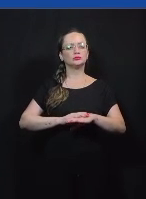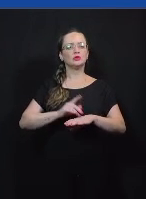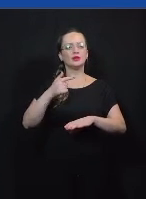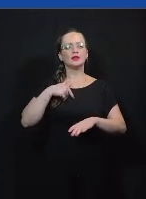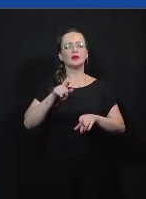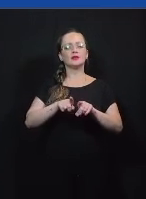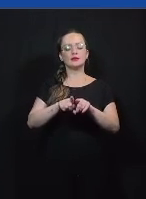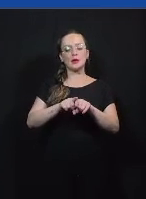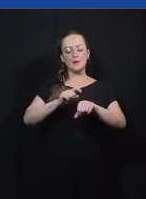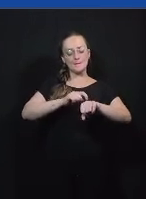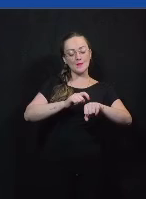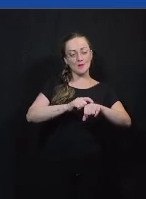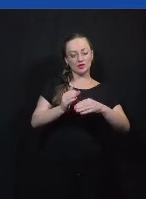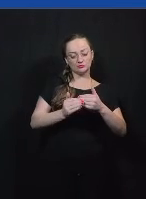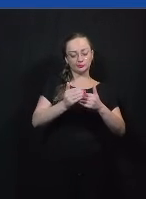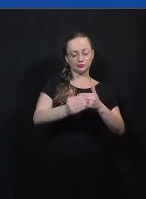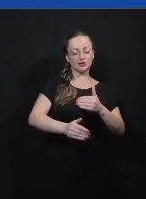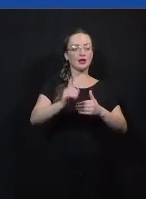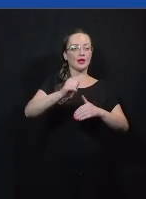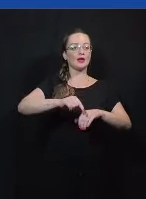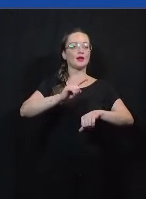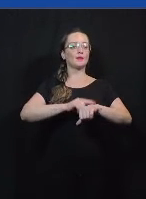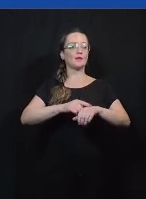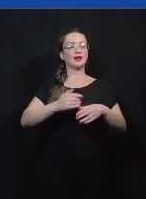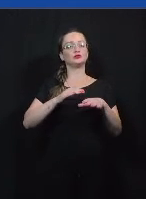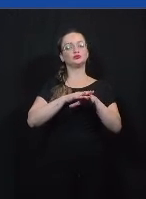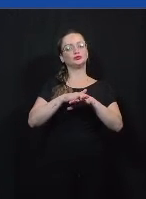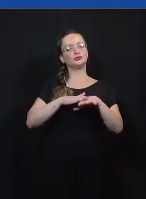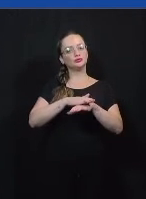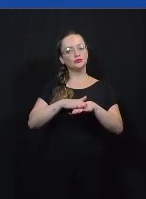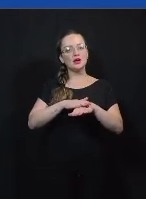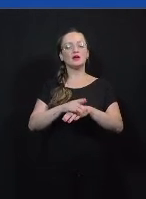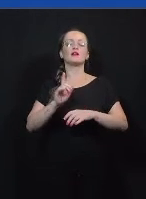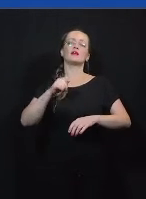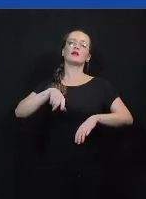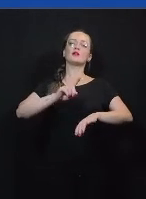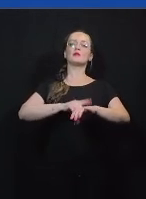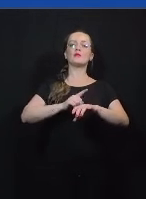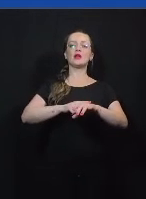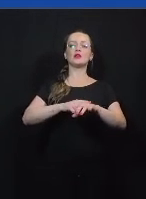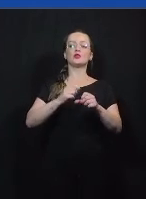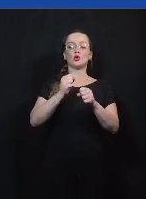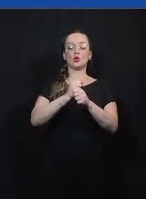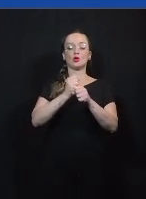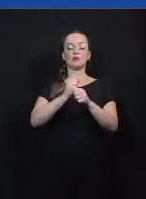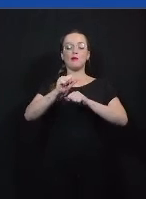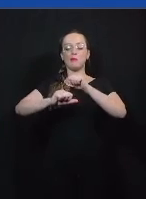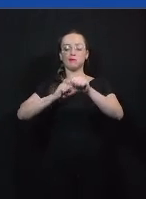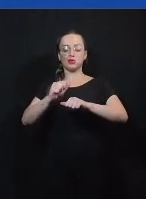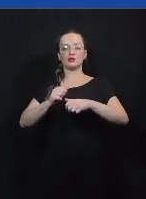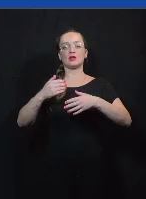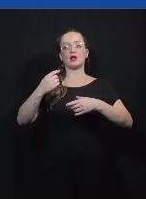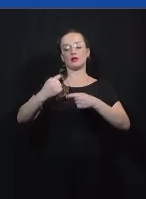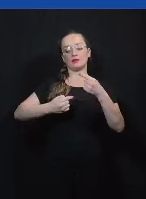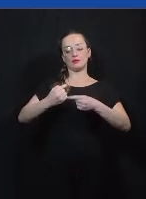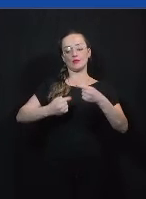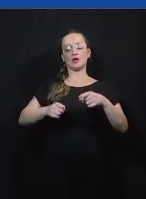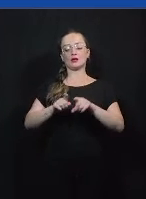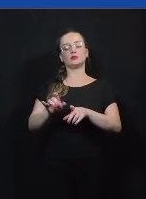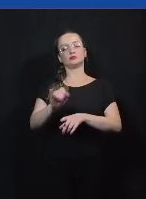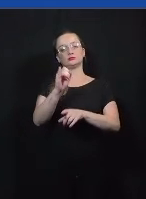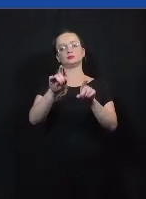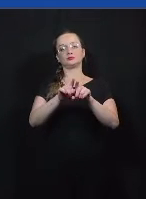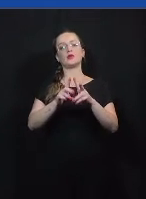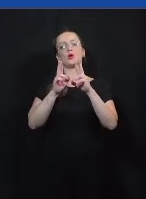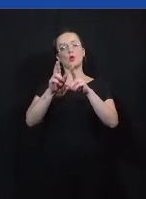existe um momento posterior que é o momento de conversa ele é um momento de desconstrução do debate de novo a gente acredita que ele é tão importante enquanto o debate